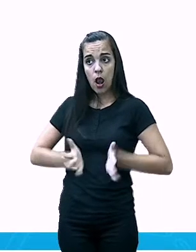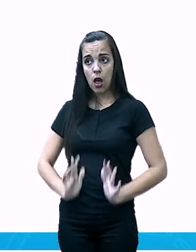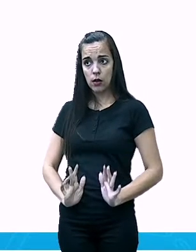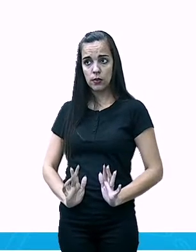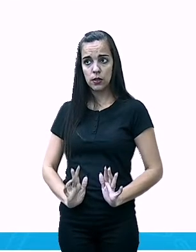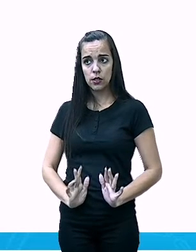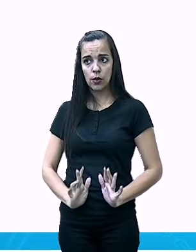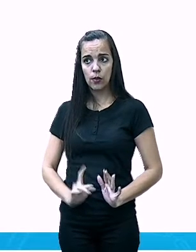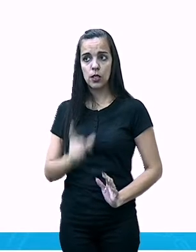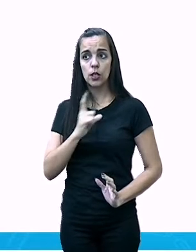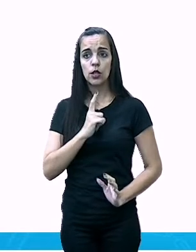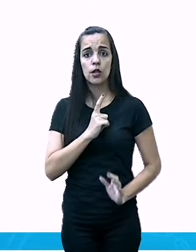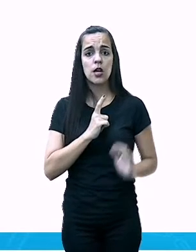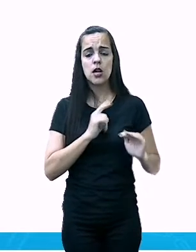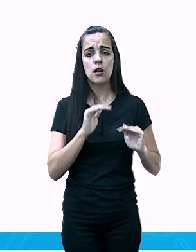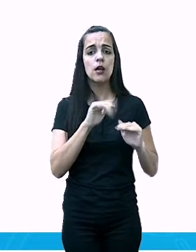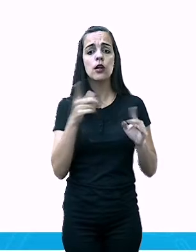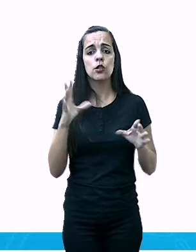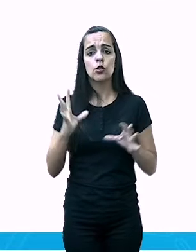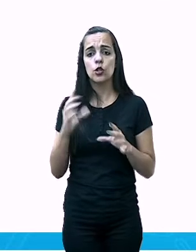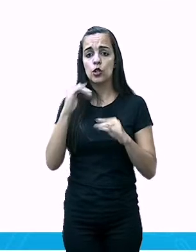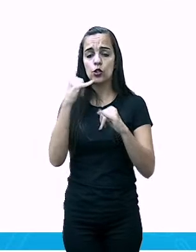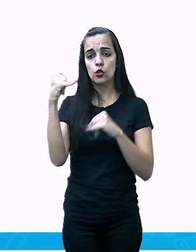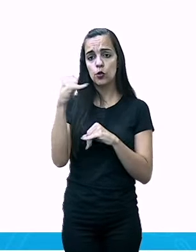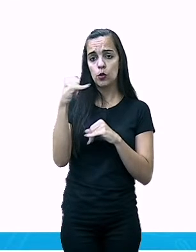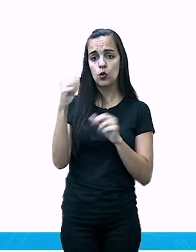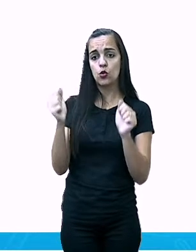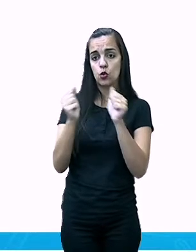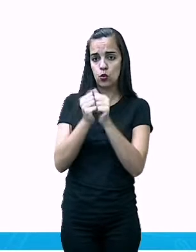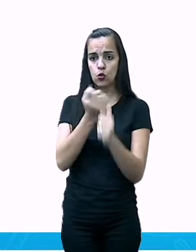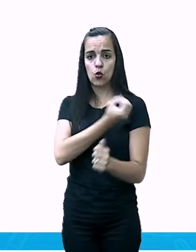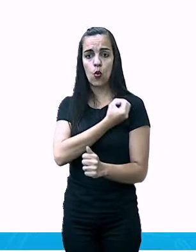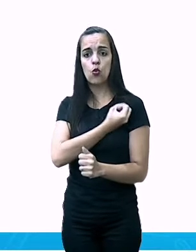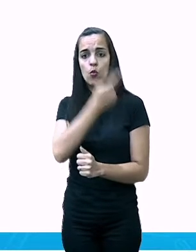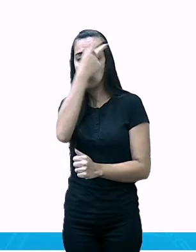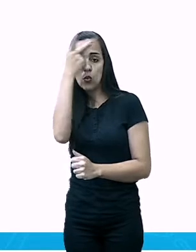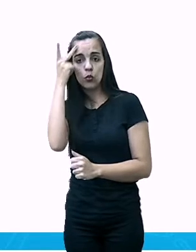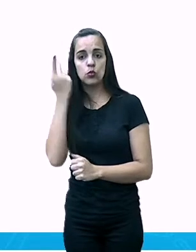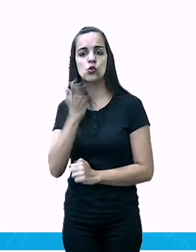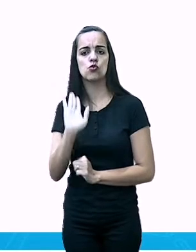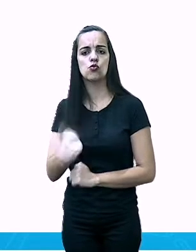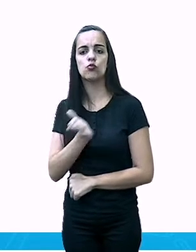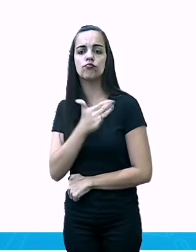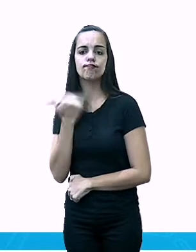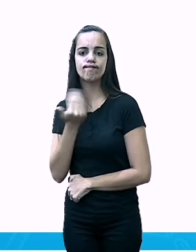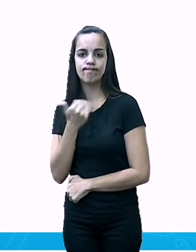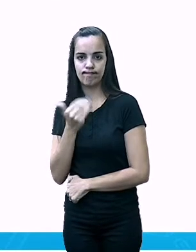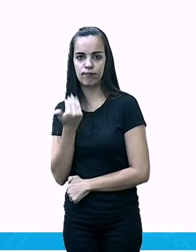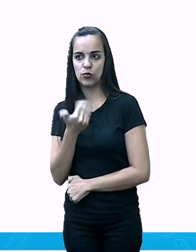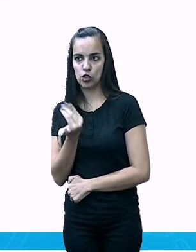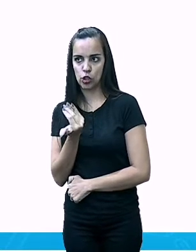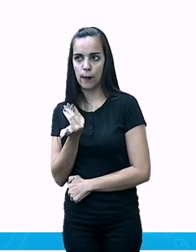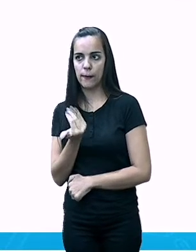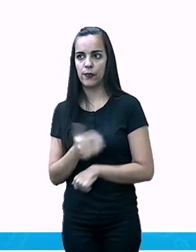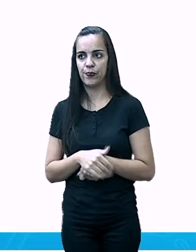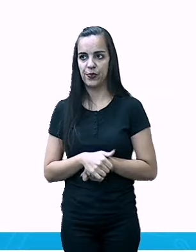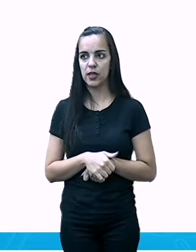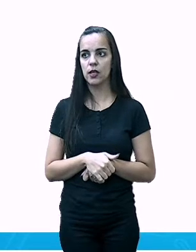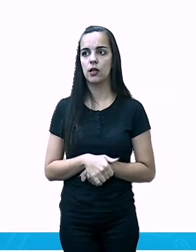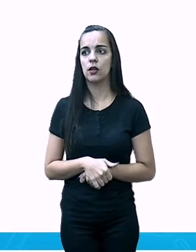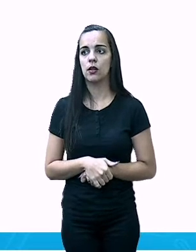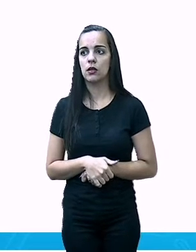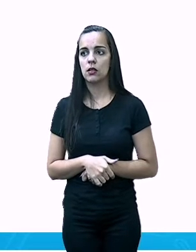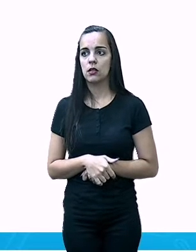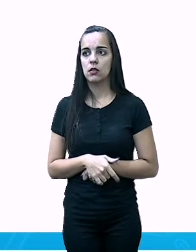o número de óbitos. Isso é o crescimento vegetativo. Recebe esse nome por quê?